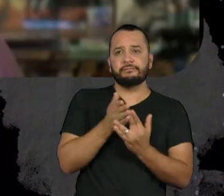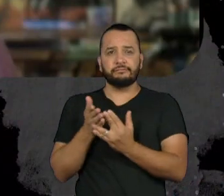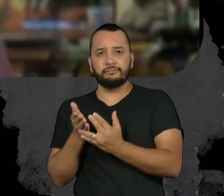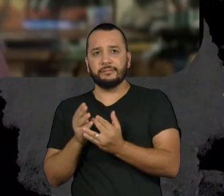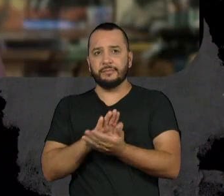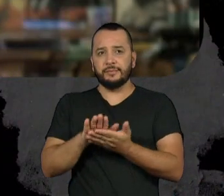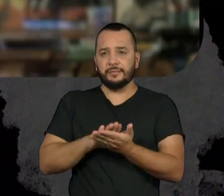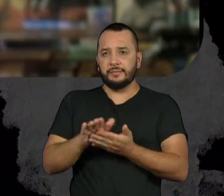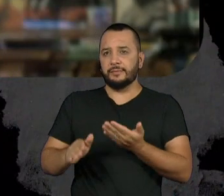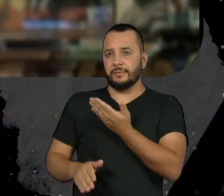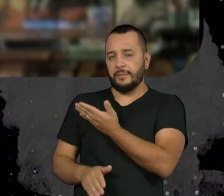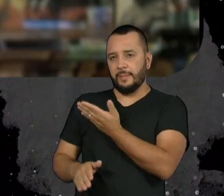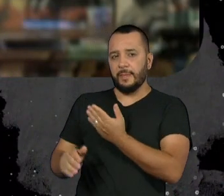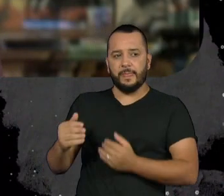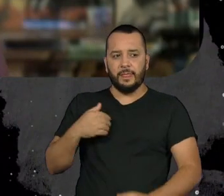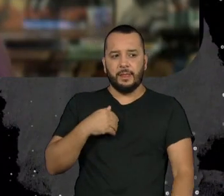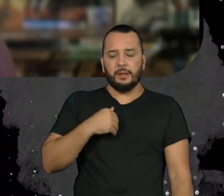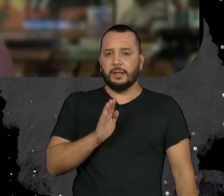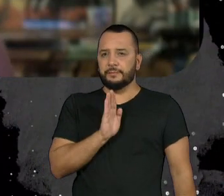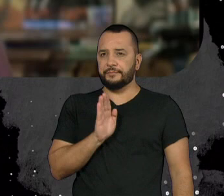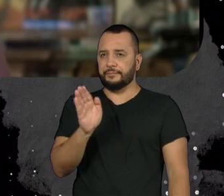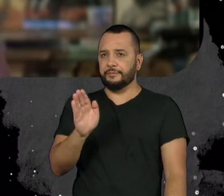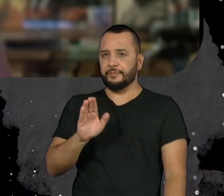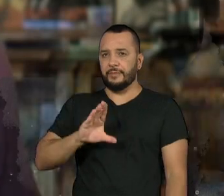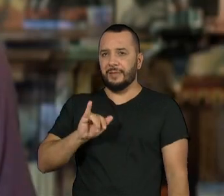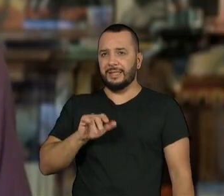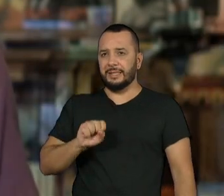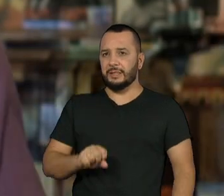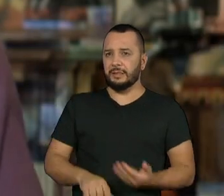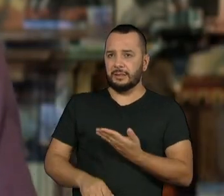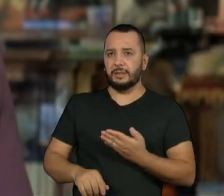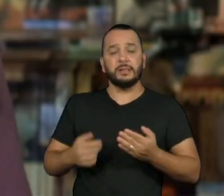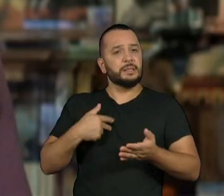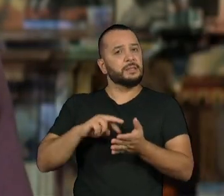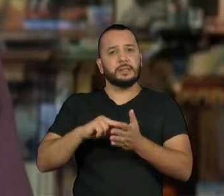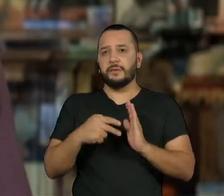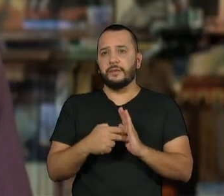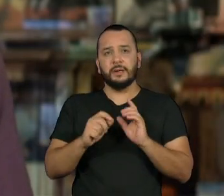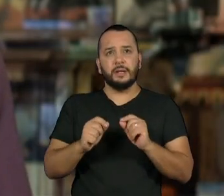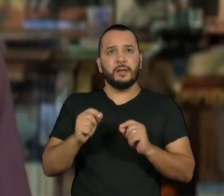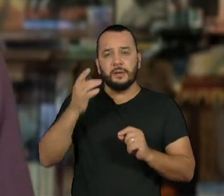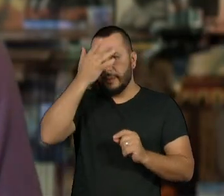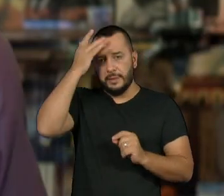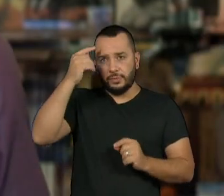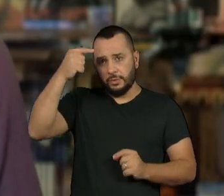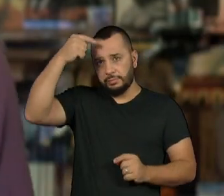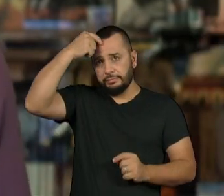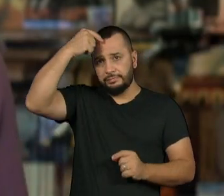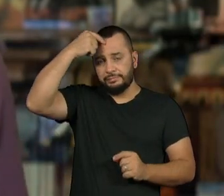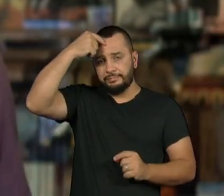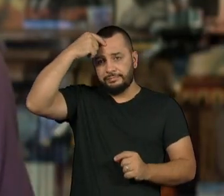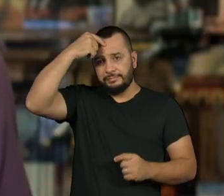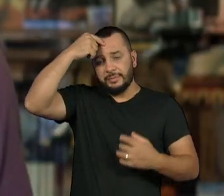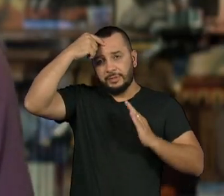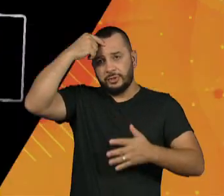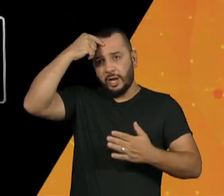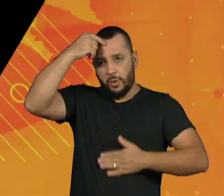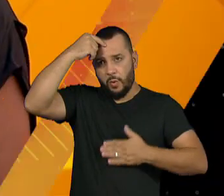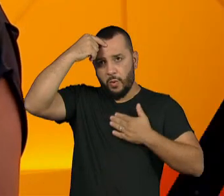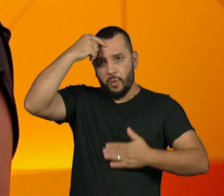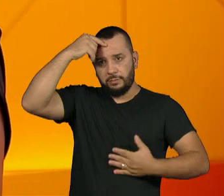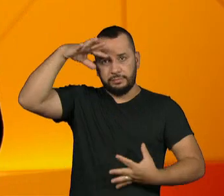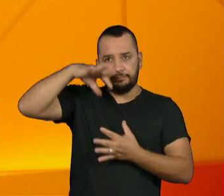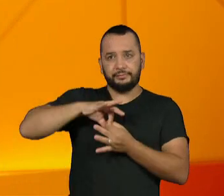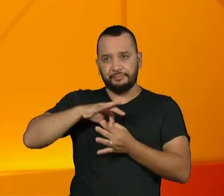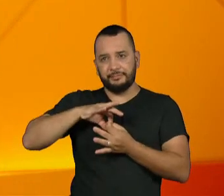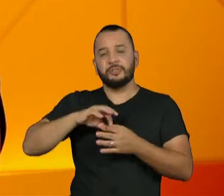Se gênero refere-se às pessoas que se identificam com o gênero que foi atribuído a elas no nascimento. A